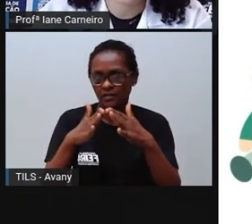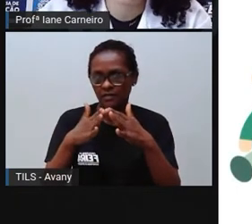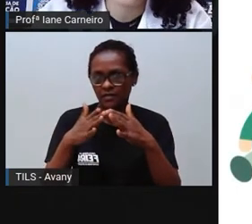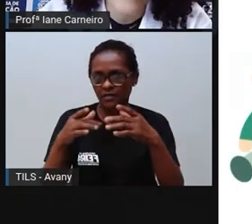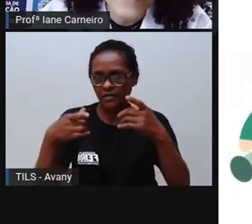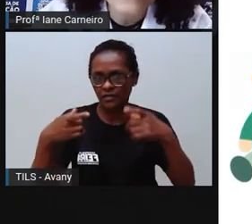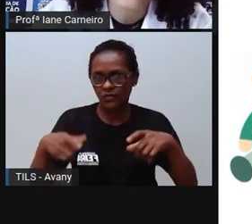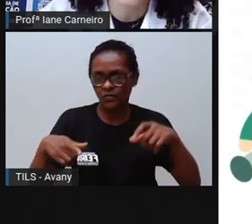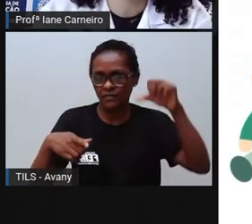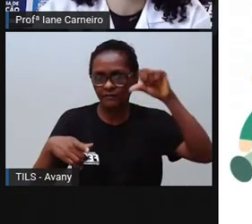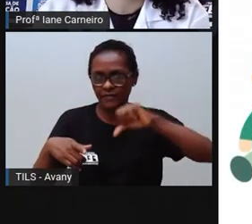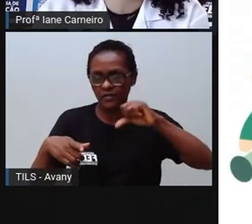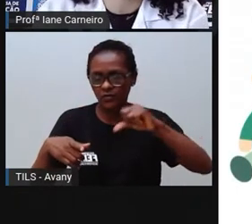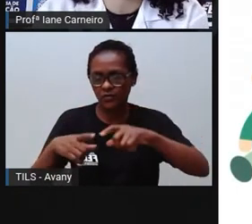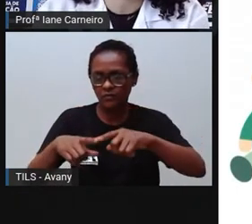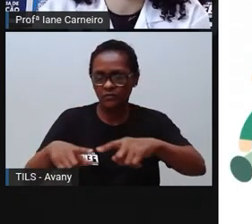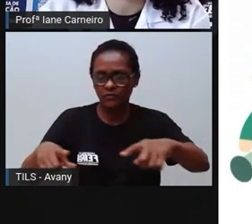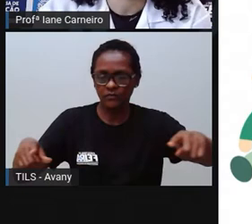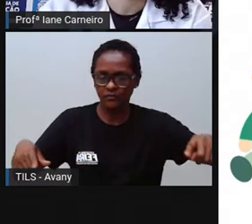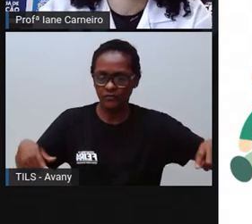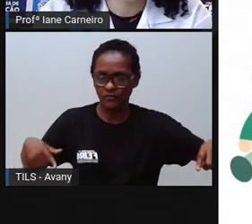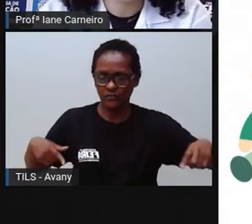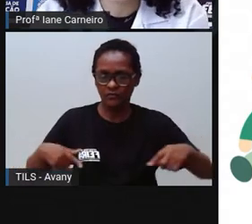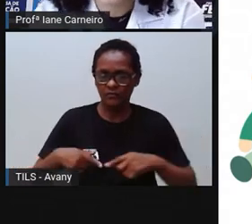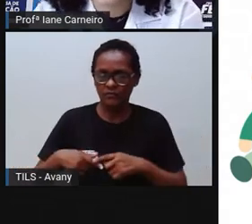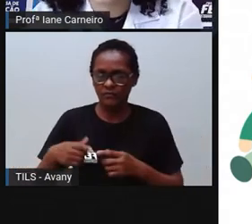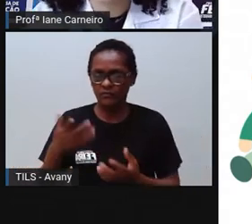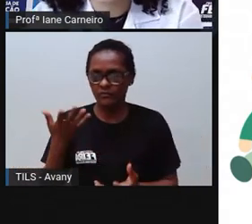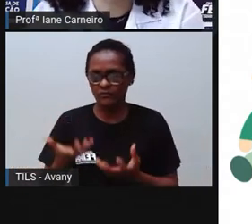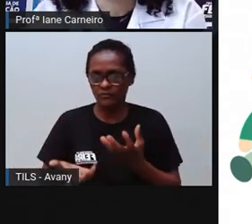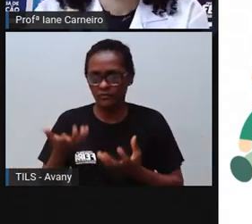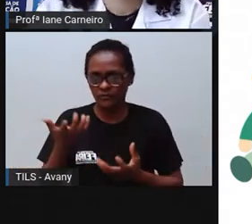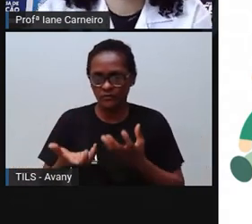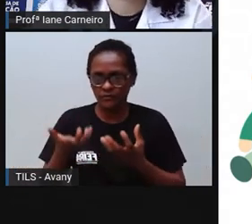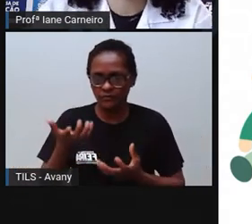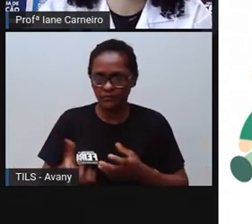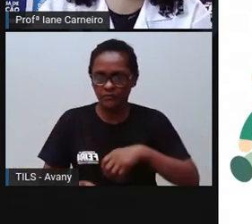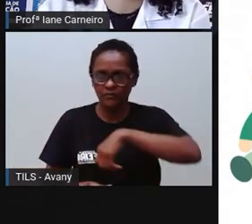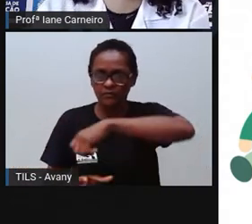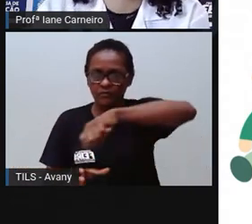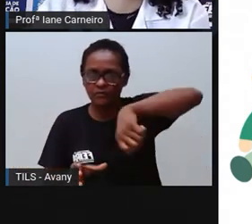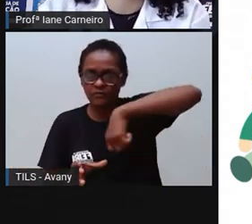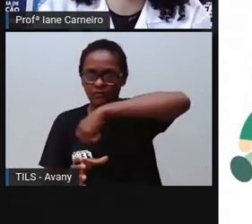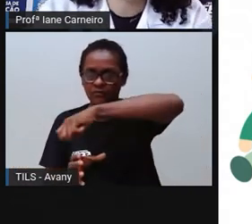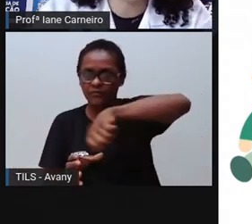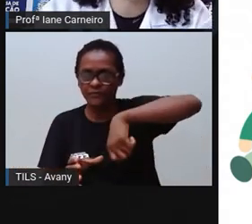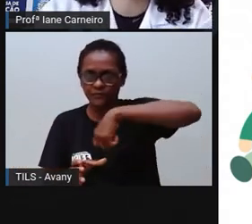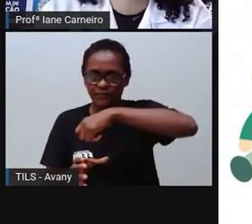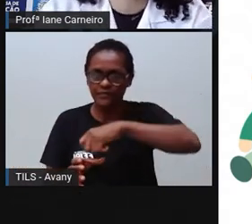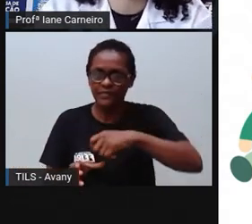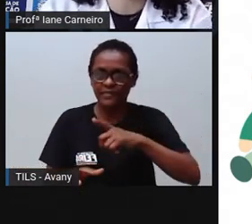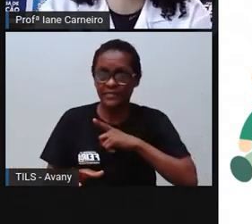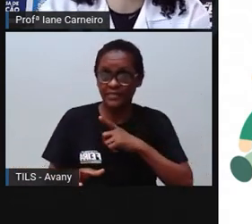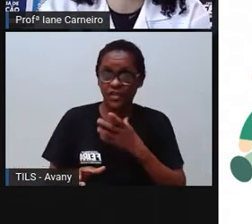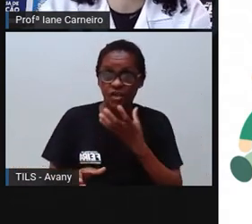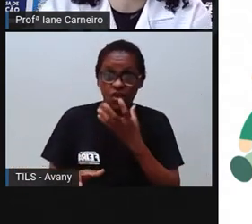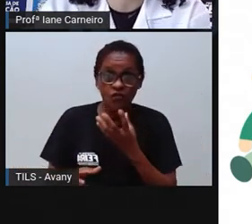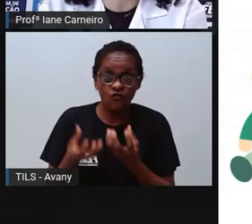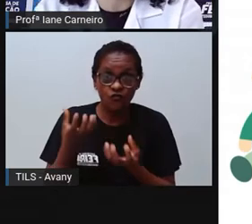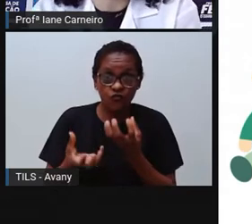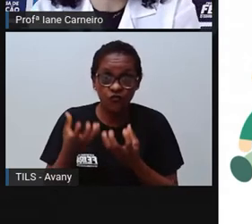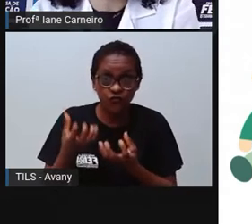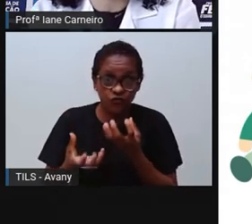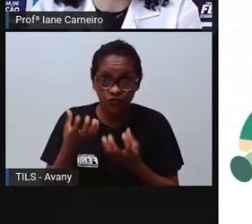é o lugar mais perigoso para a criança, né? Nela pode ocorrer queimaduras, cortes e